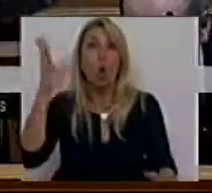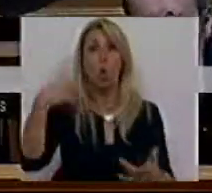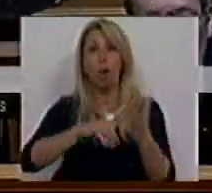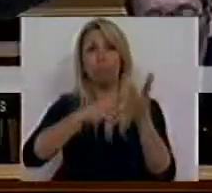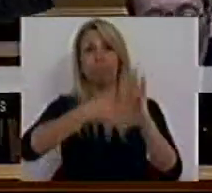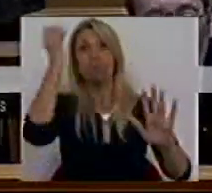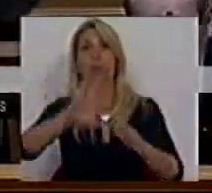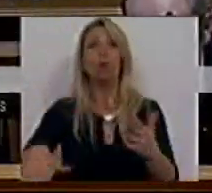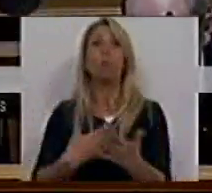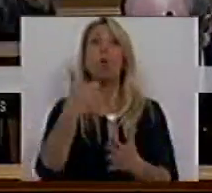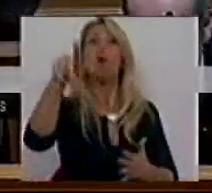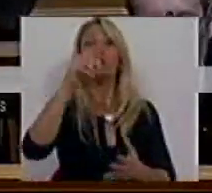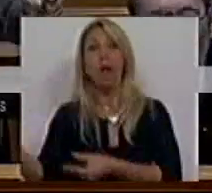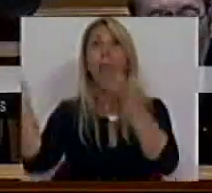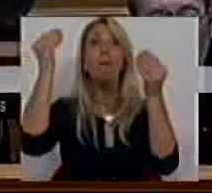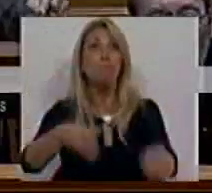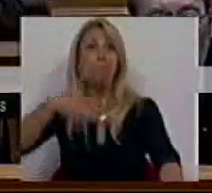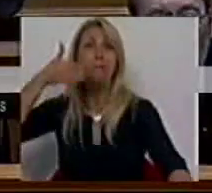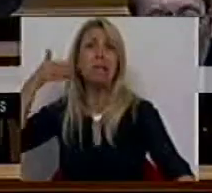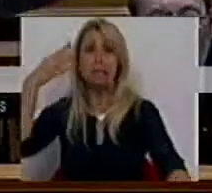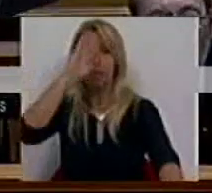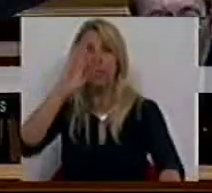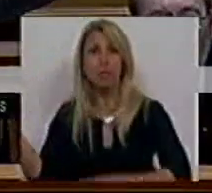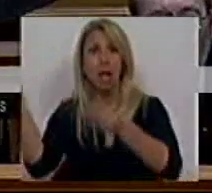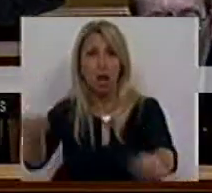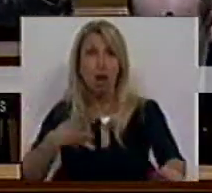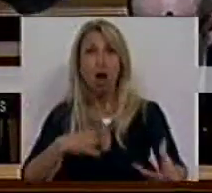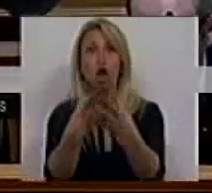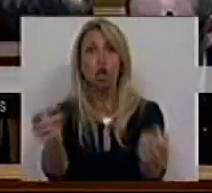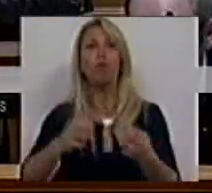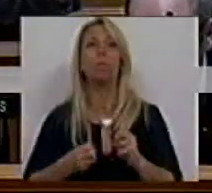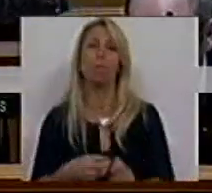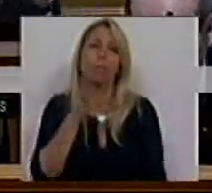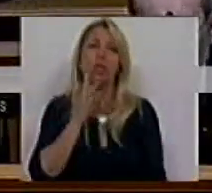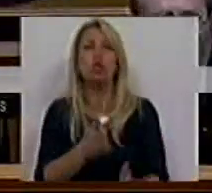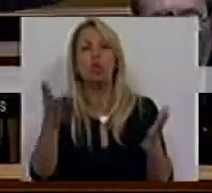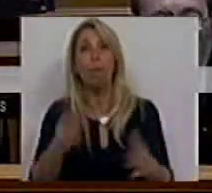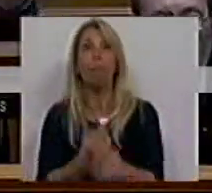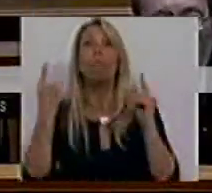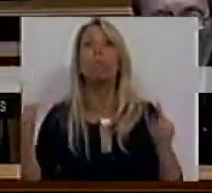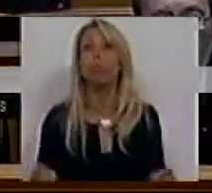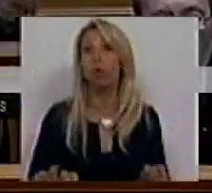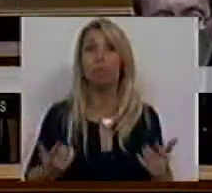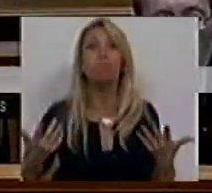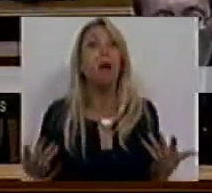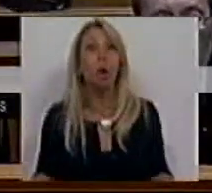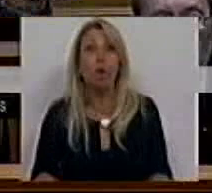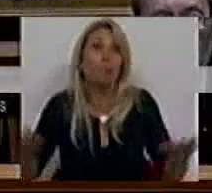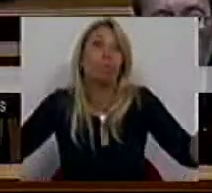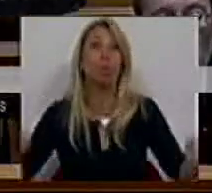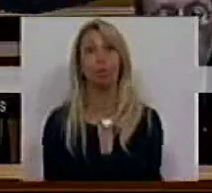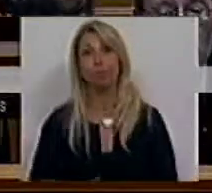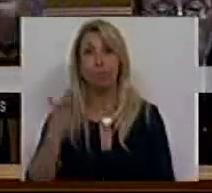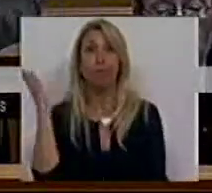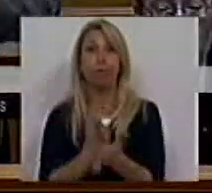as propostas que o Bloco de Esquerda apresentou atempadamente para resolver este problema e desculpem porque agora, pronto, tarde,